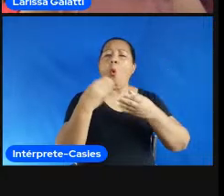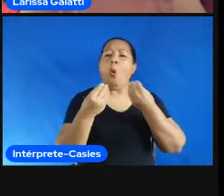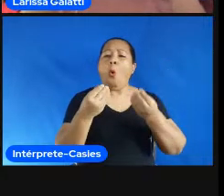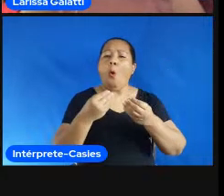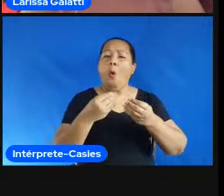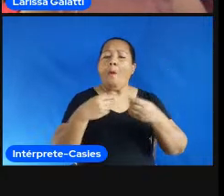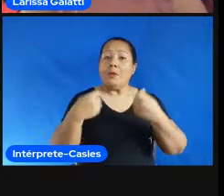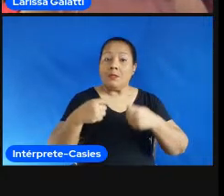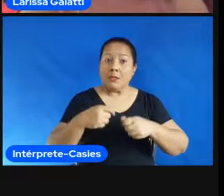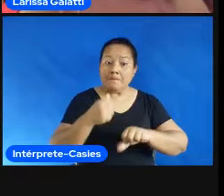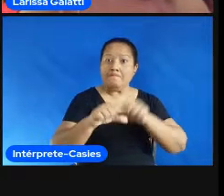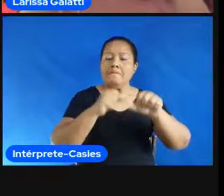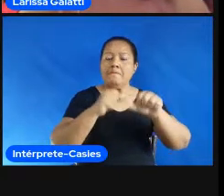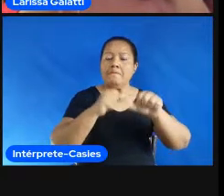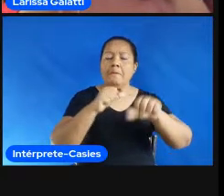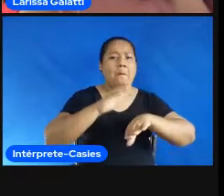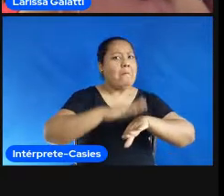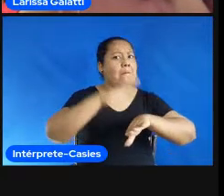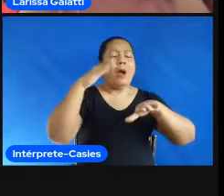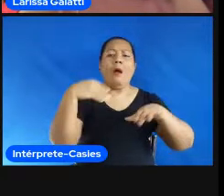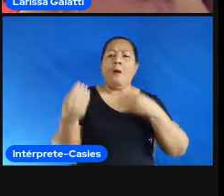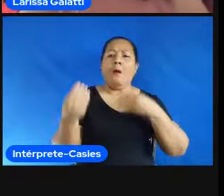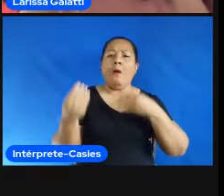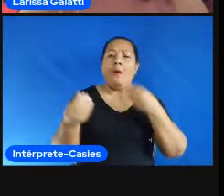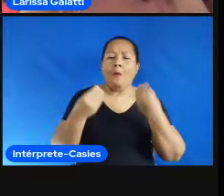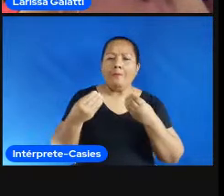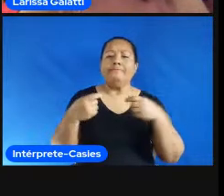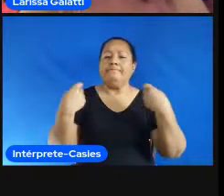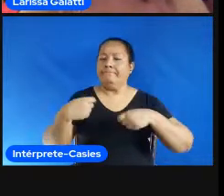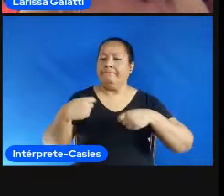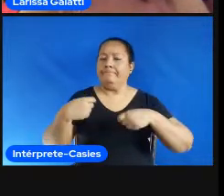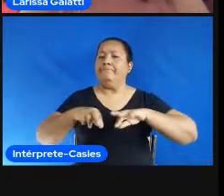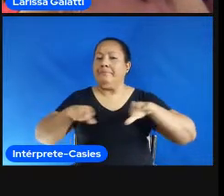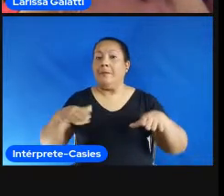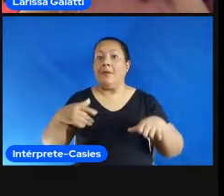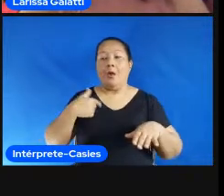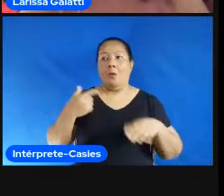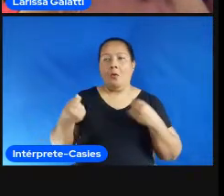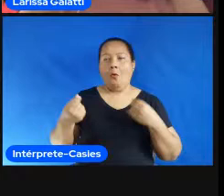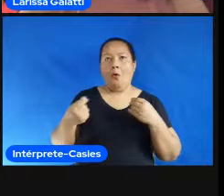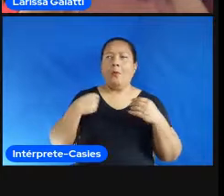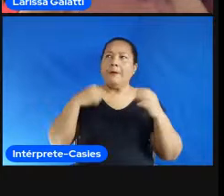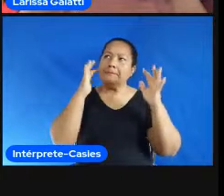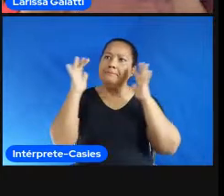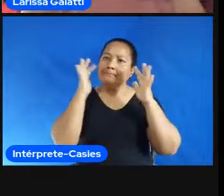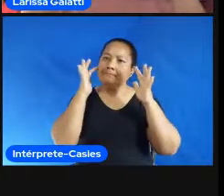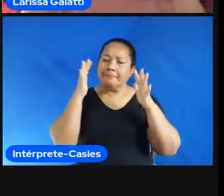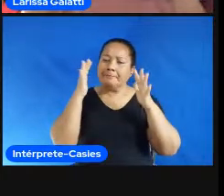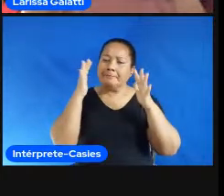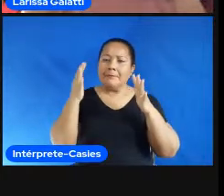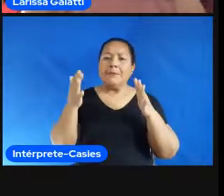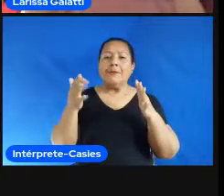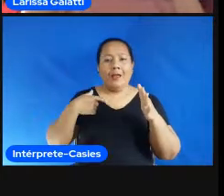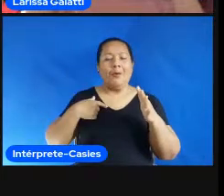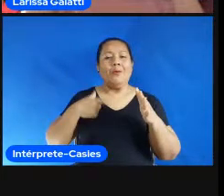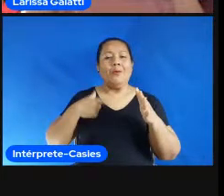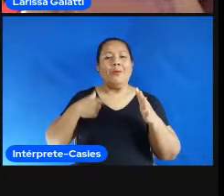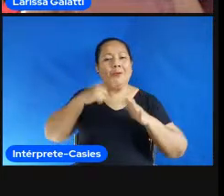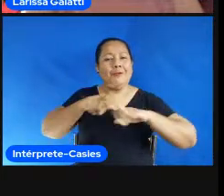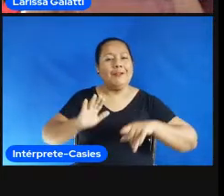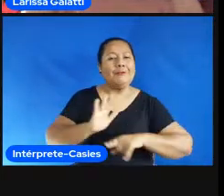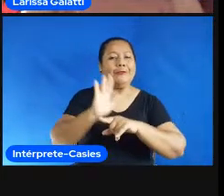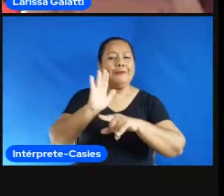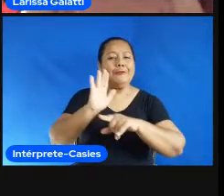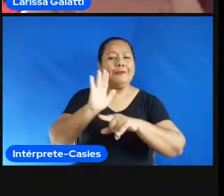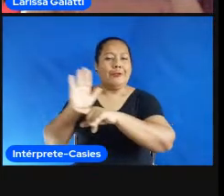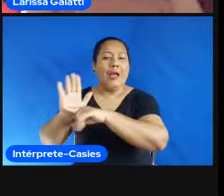a gente tem alguns polos que tem acesso a muitas coisas e eu tenho o privilégio de estar em um deles e outros que as coisas demoram para chegar e